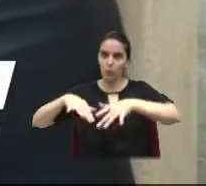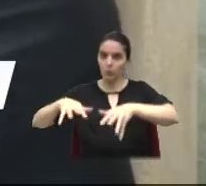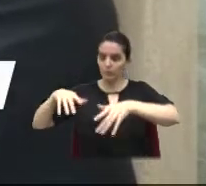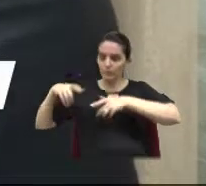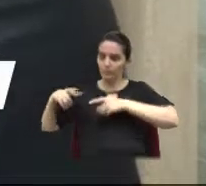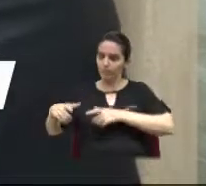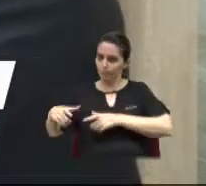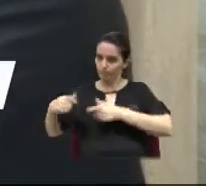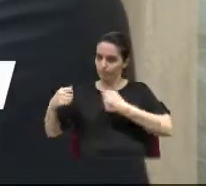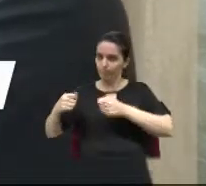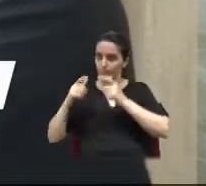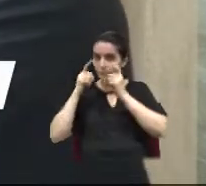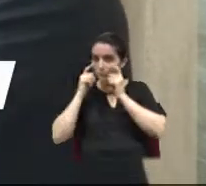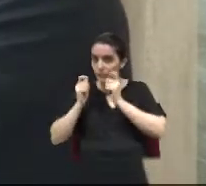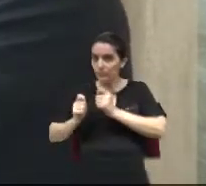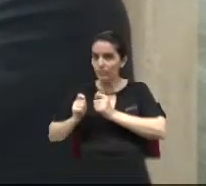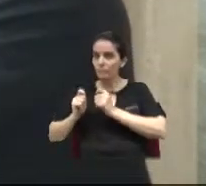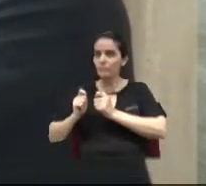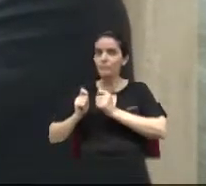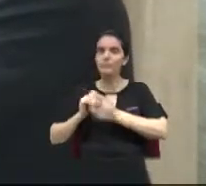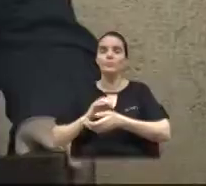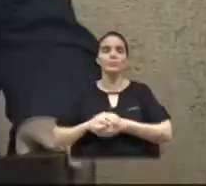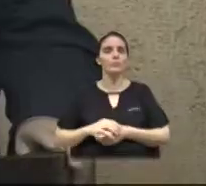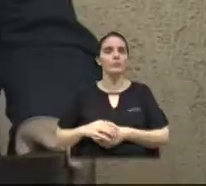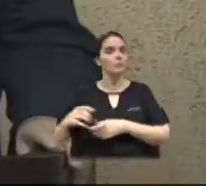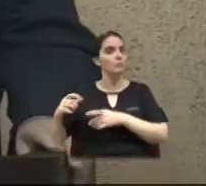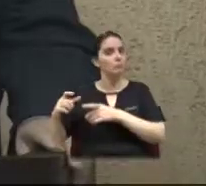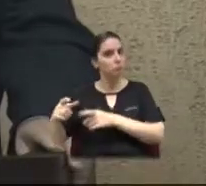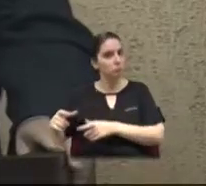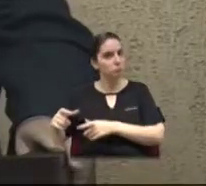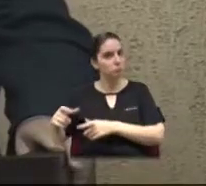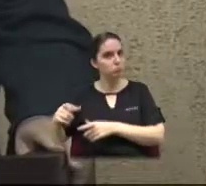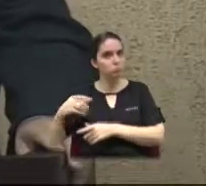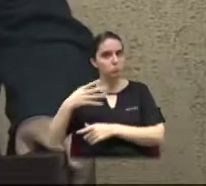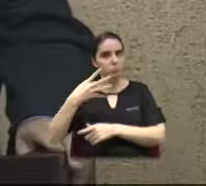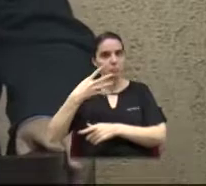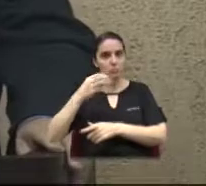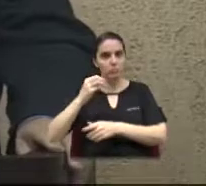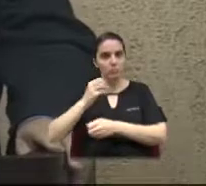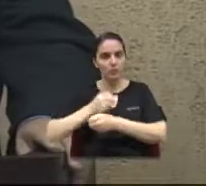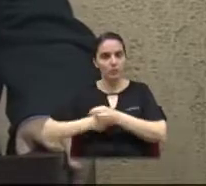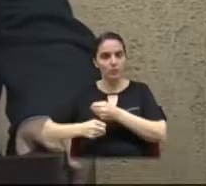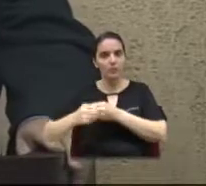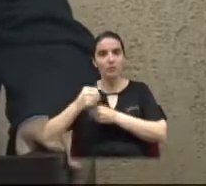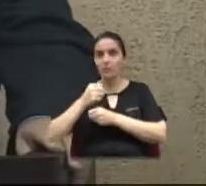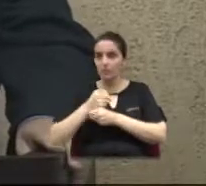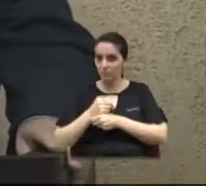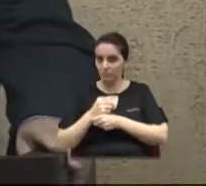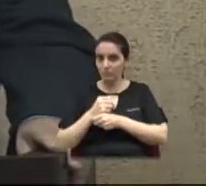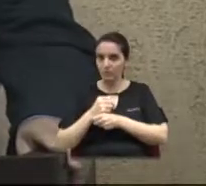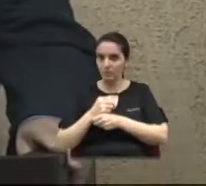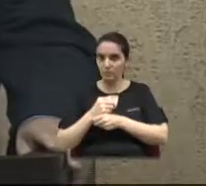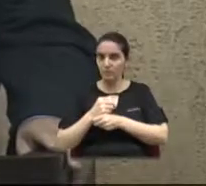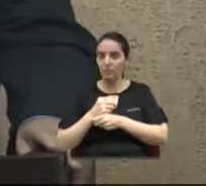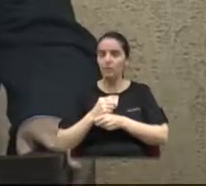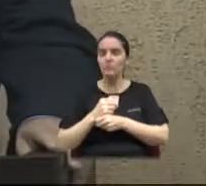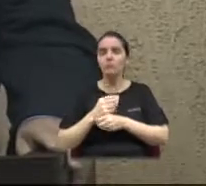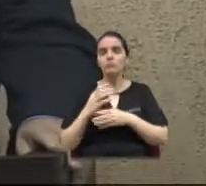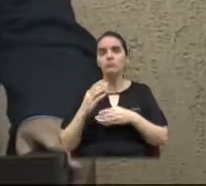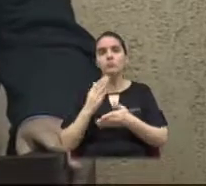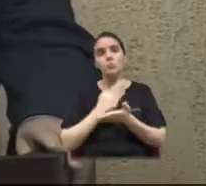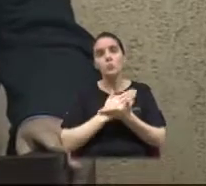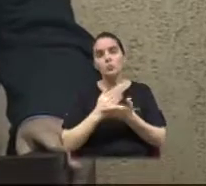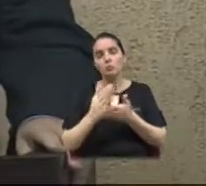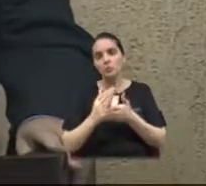atenção, esse aí, o bairro do Jaguari, há cerca de 40 anos, foi montada uma granja de